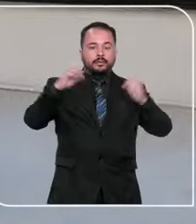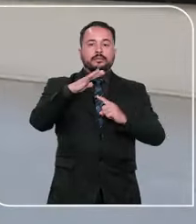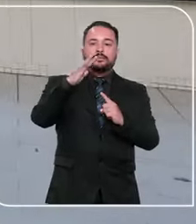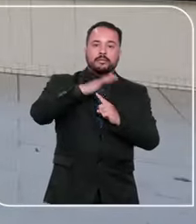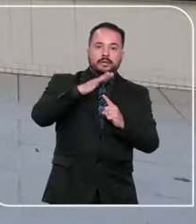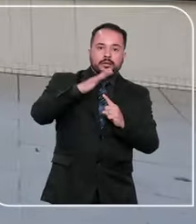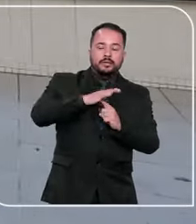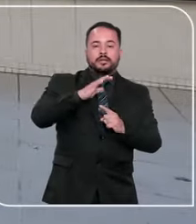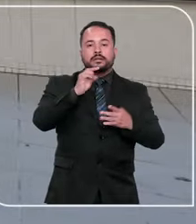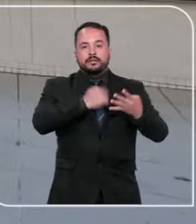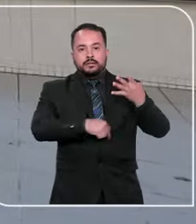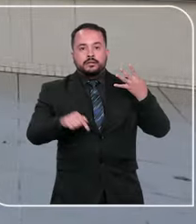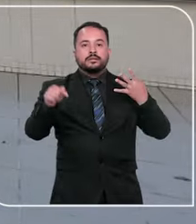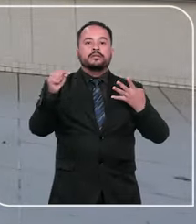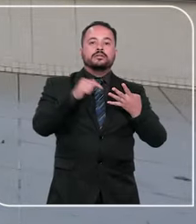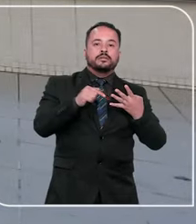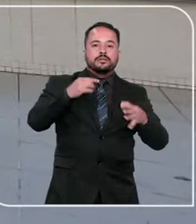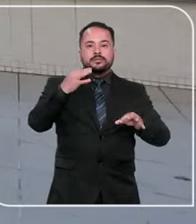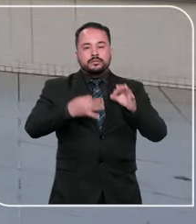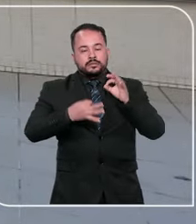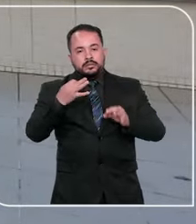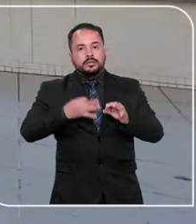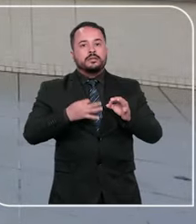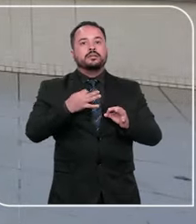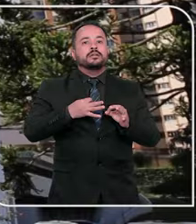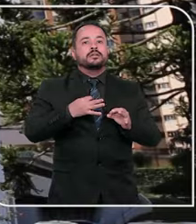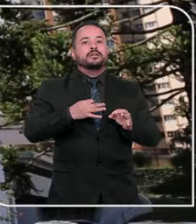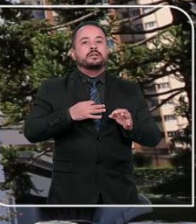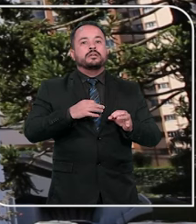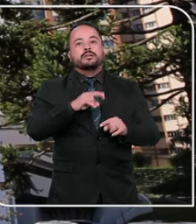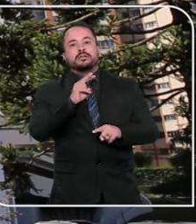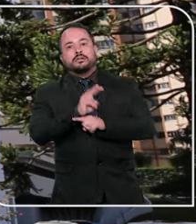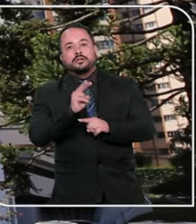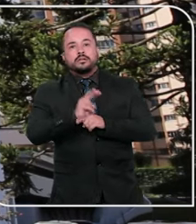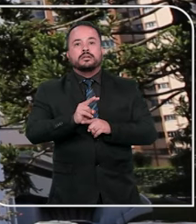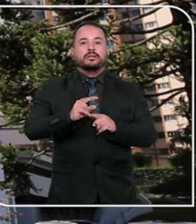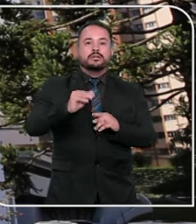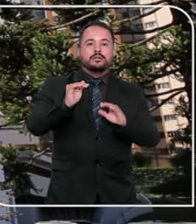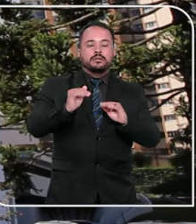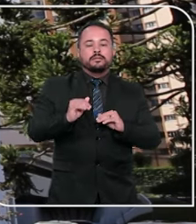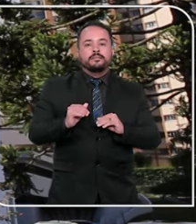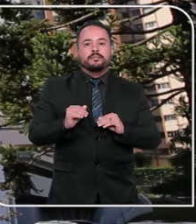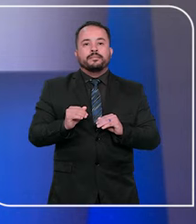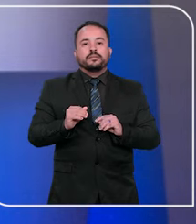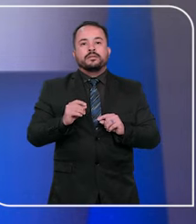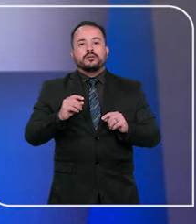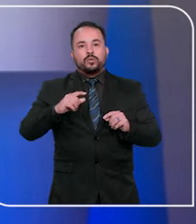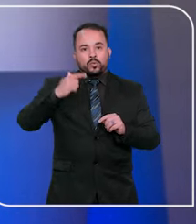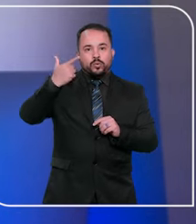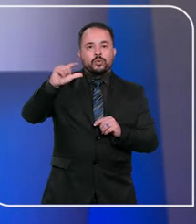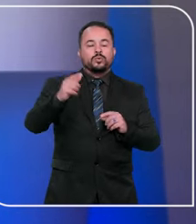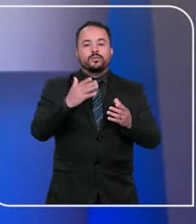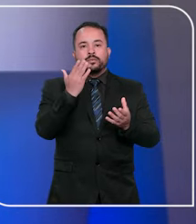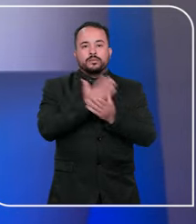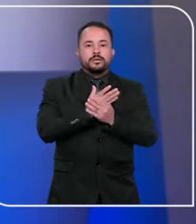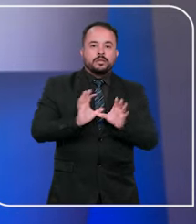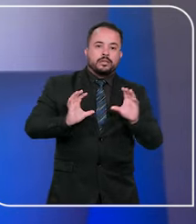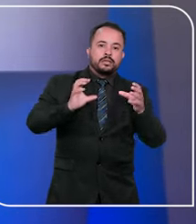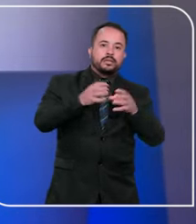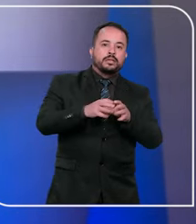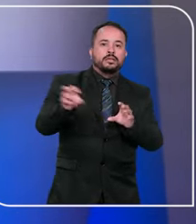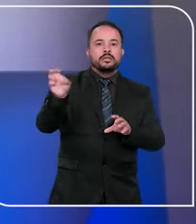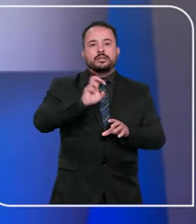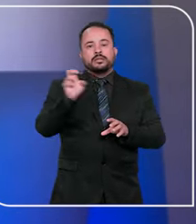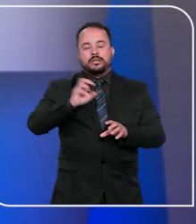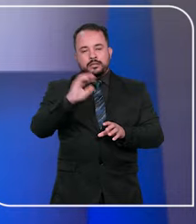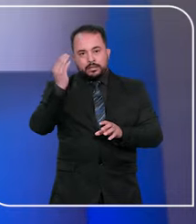Paraná até o trânsito em julgado de medida cautelar, ajuizada pela autarquia. Em outro julgamento, a